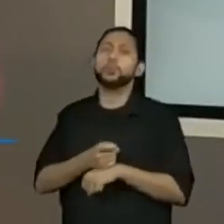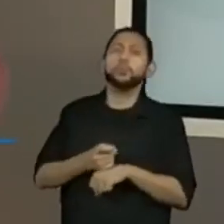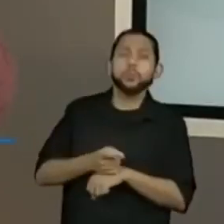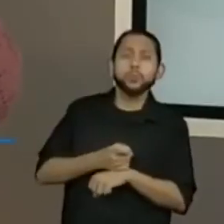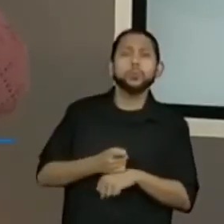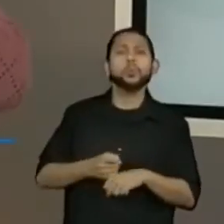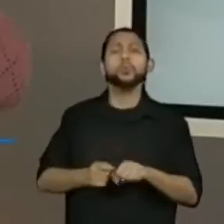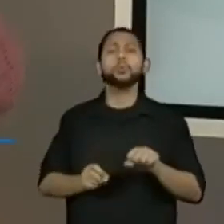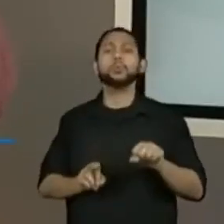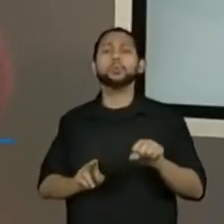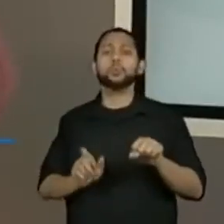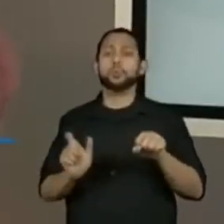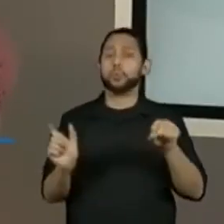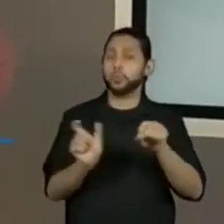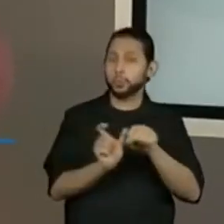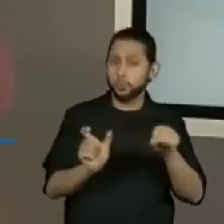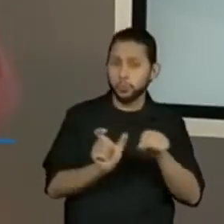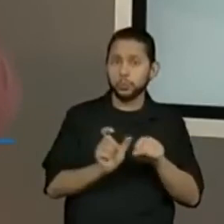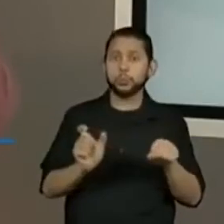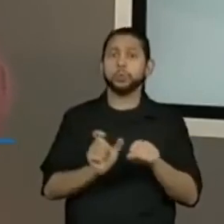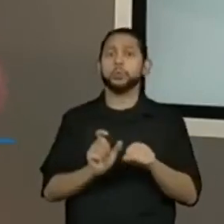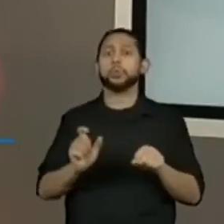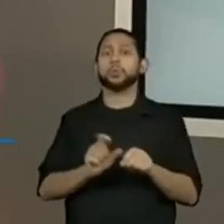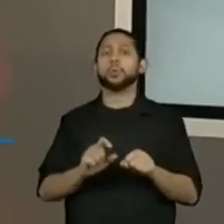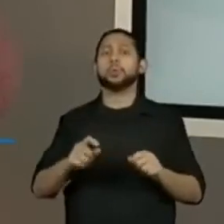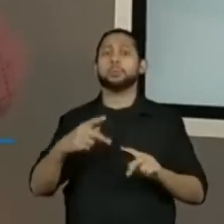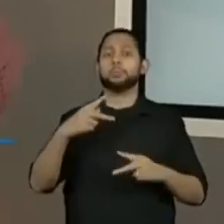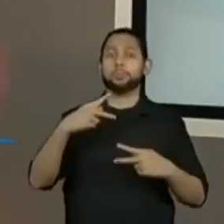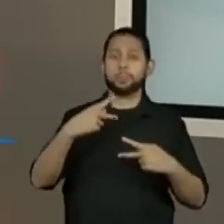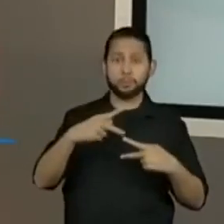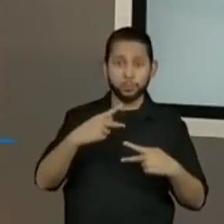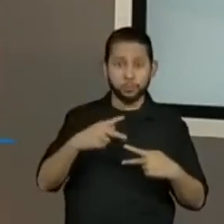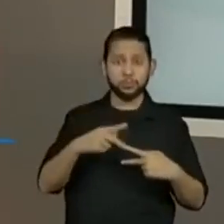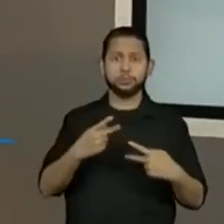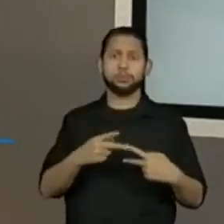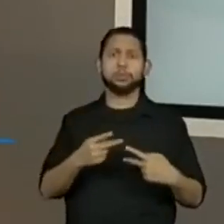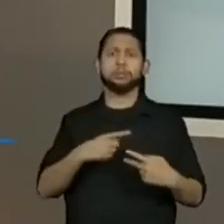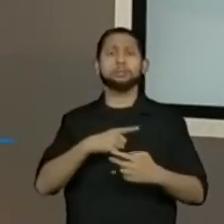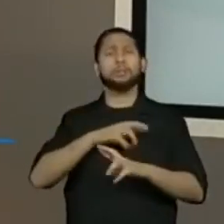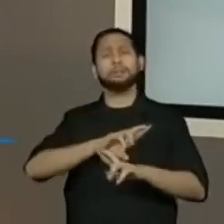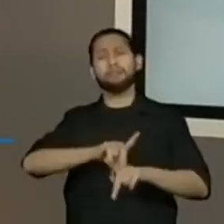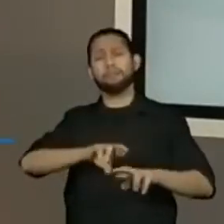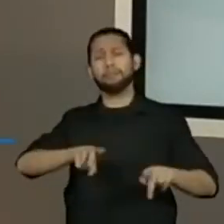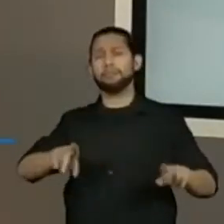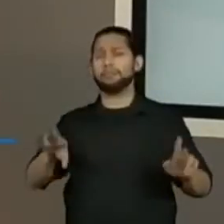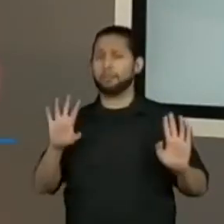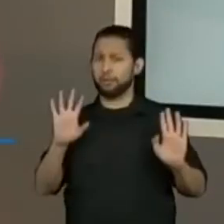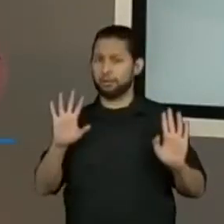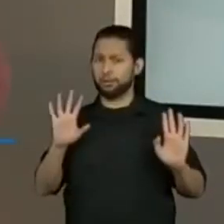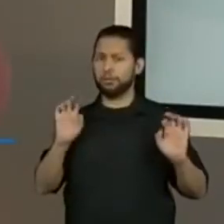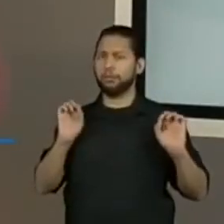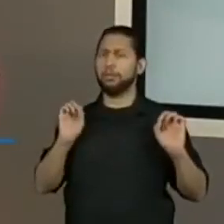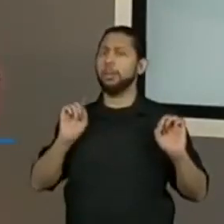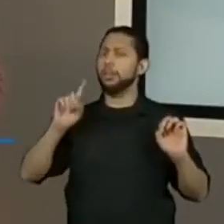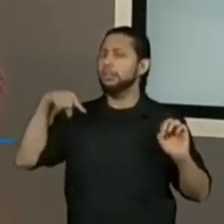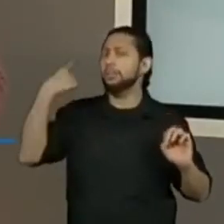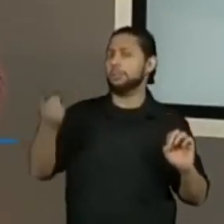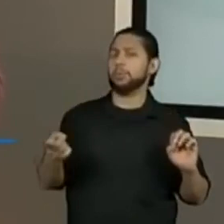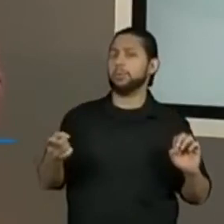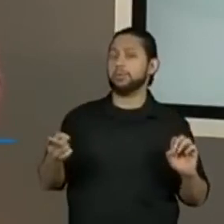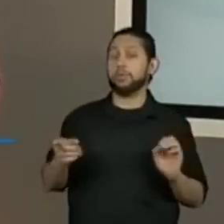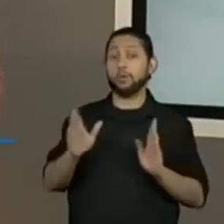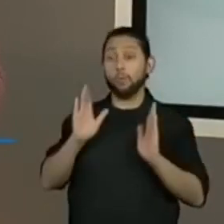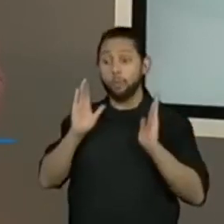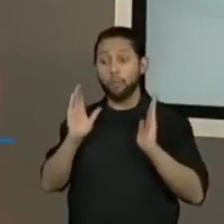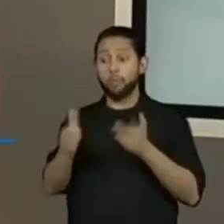próprio, preposições, são muitas coisas para ver no momento só. Então, agora vamos focar